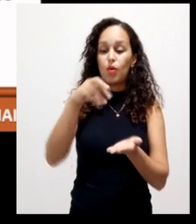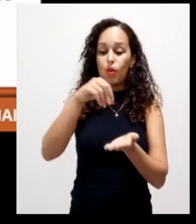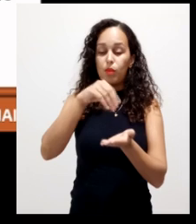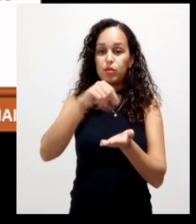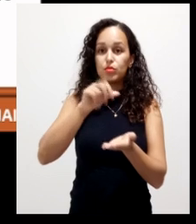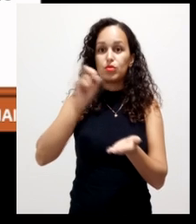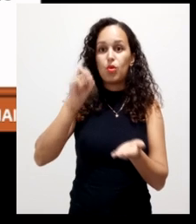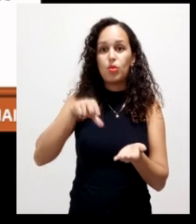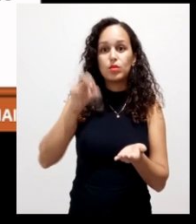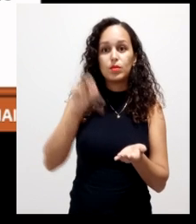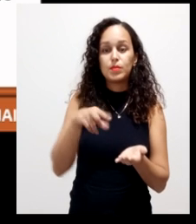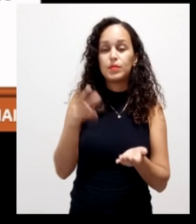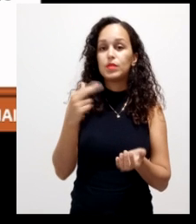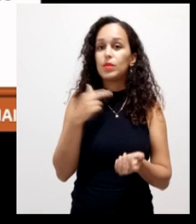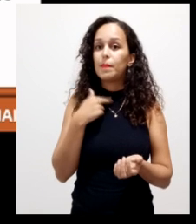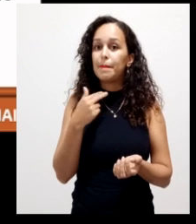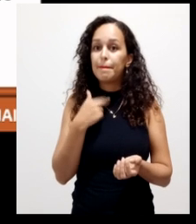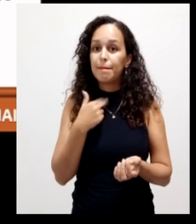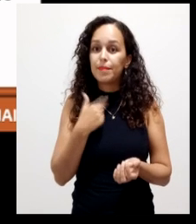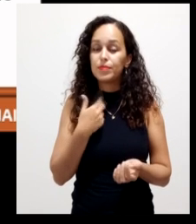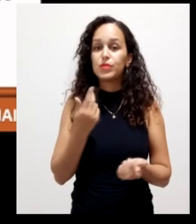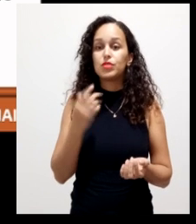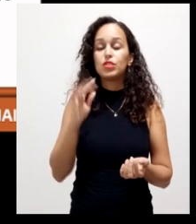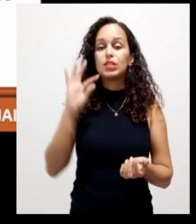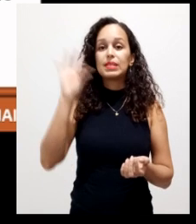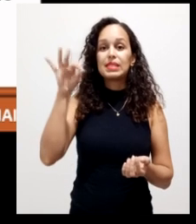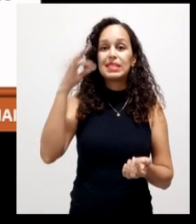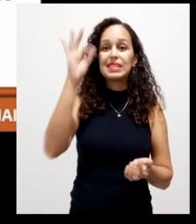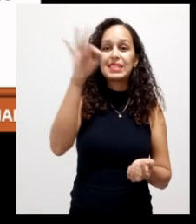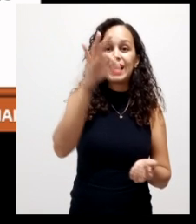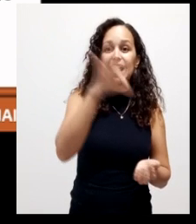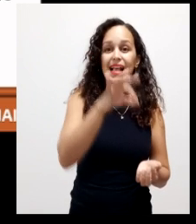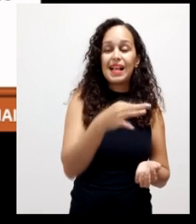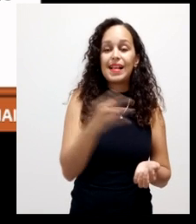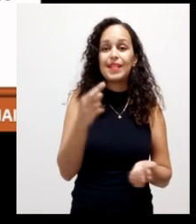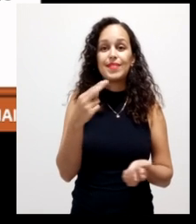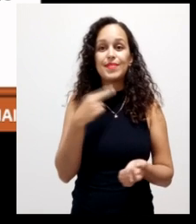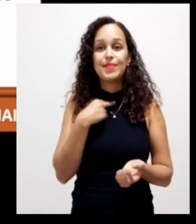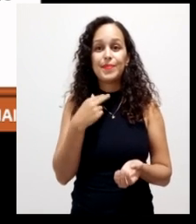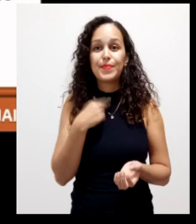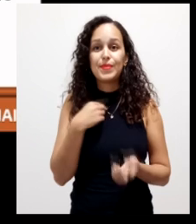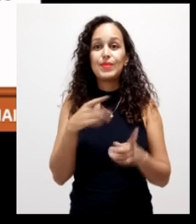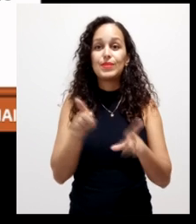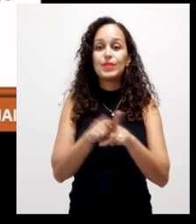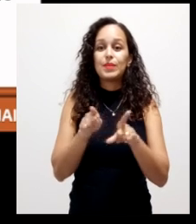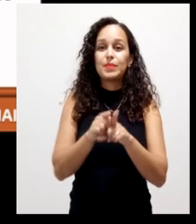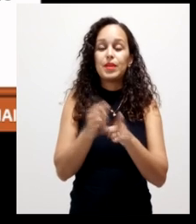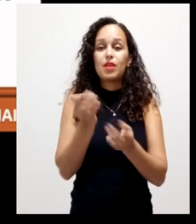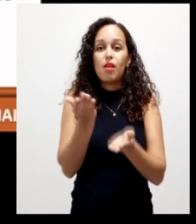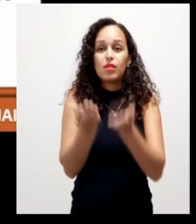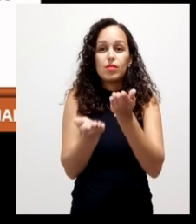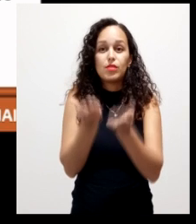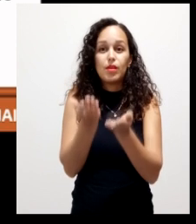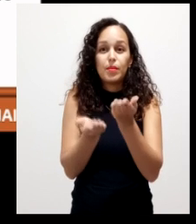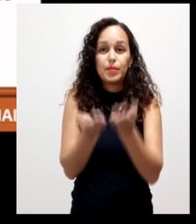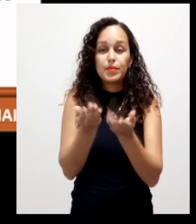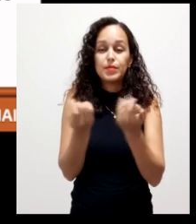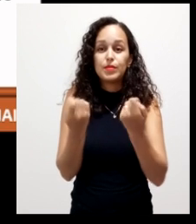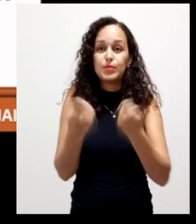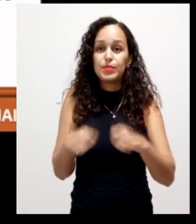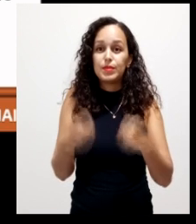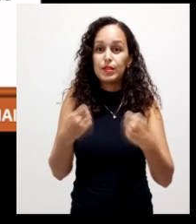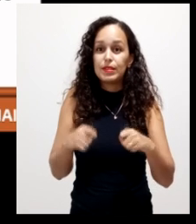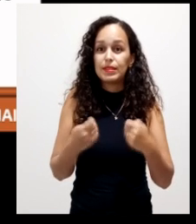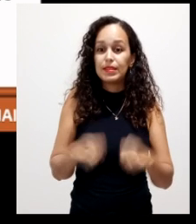sem contaminação livre de insetos também com grau de estabilidade e maturidade e